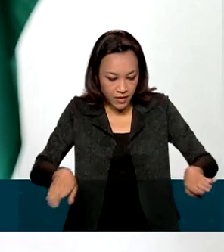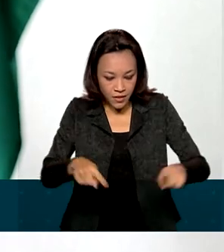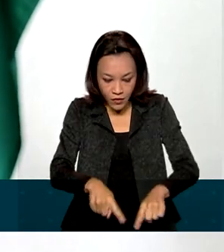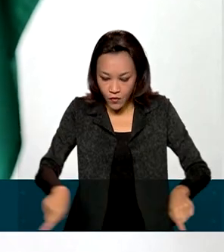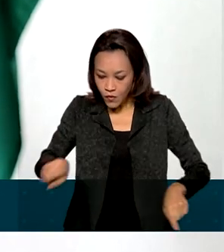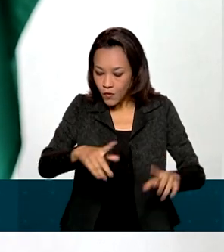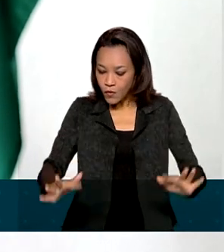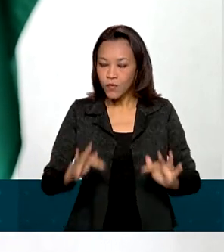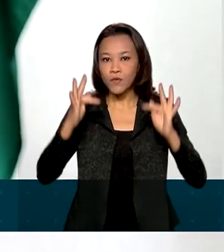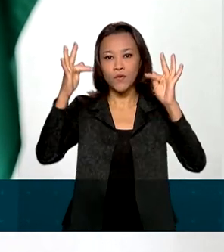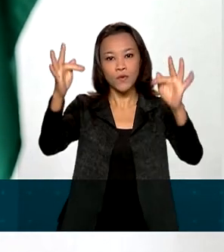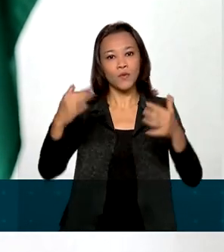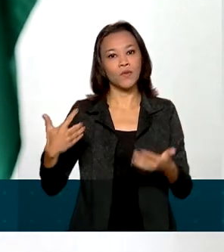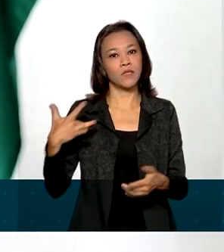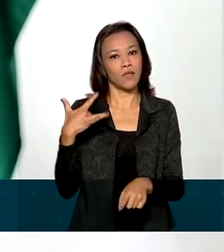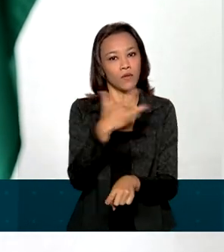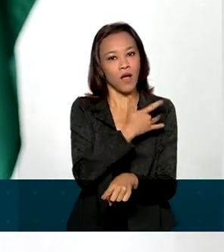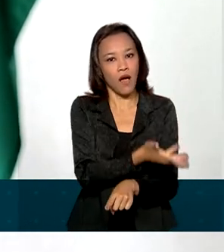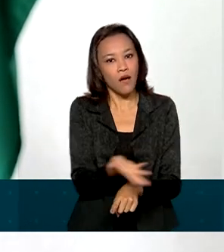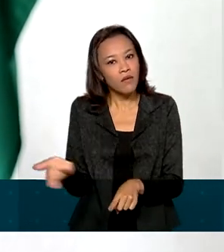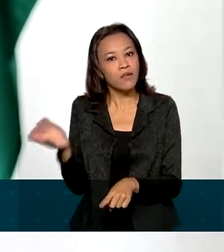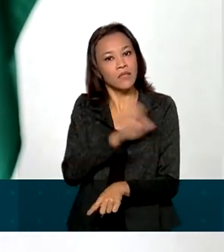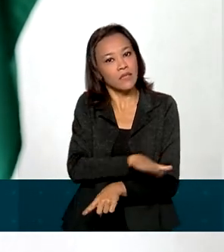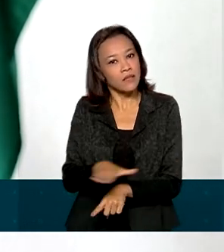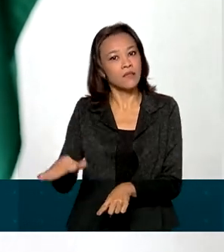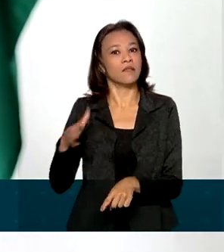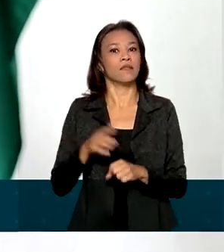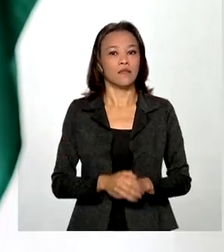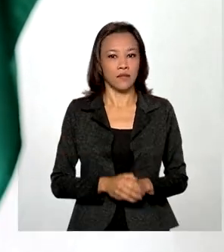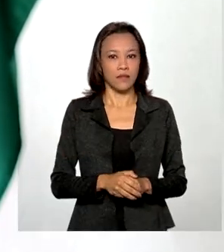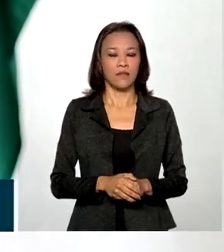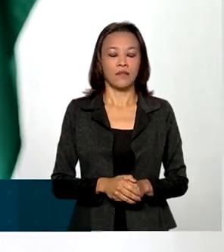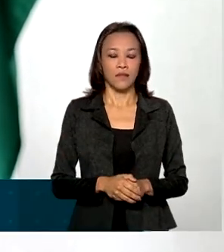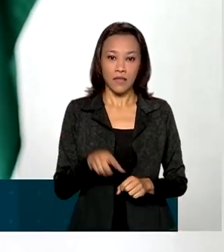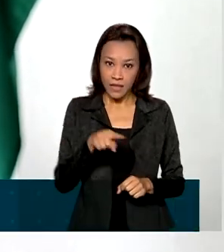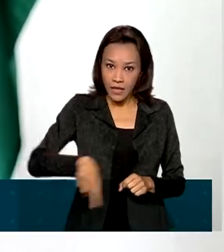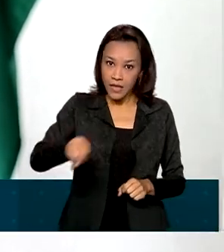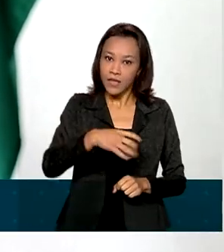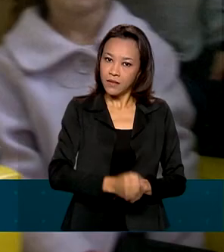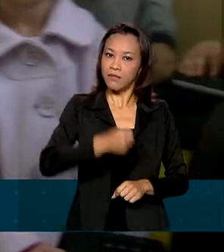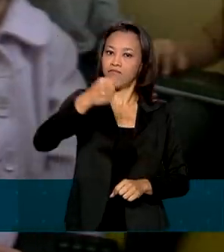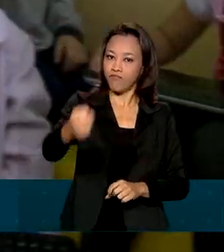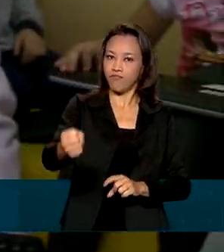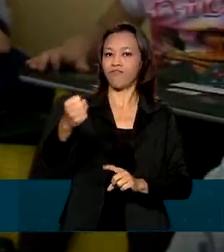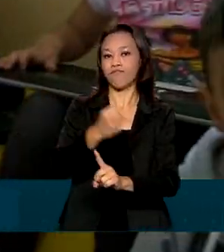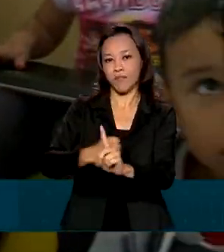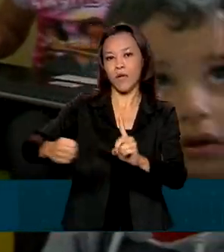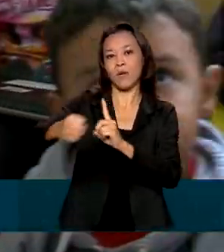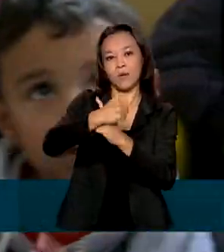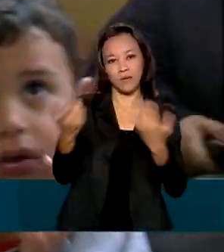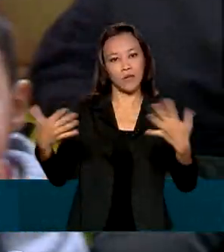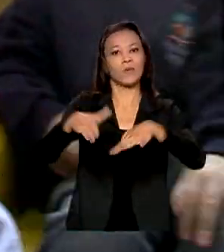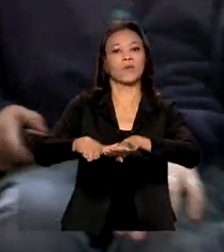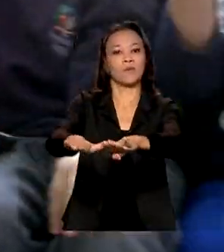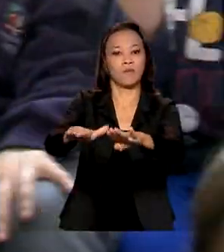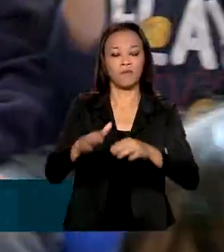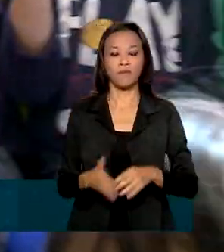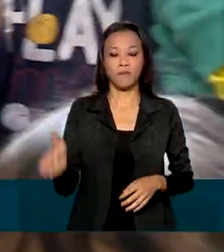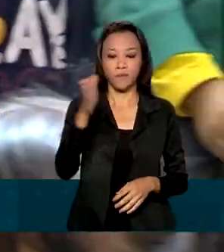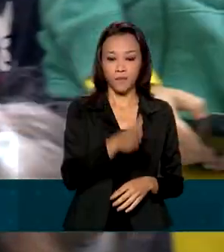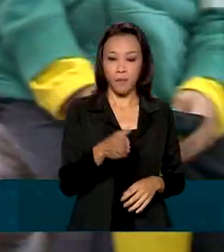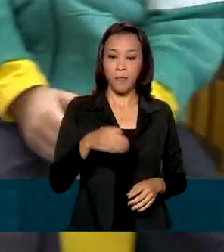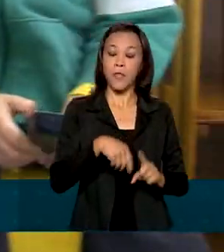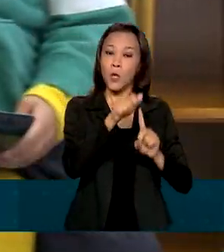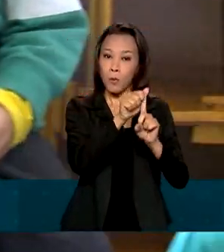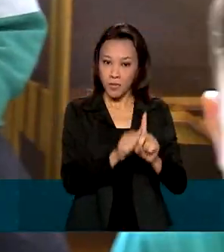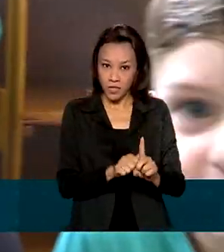mais saudáveis, produtivos e inseridos socialmente. O Ministério da Cidadania escolheu o mês